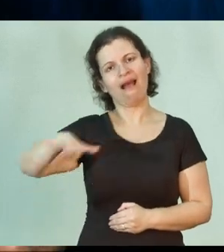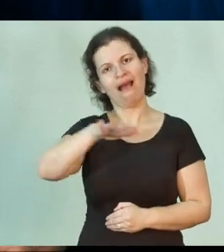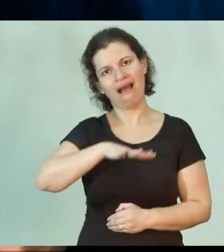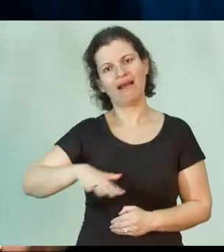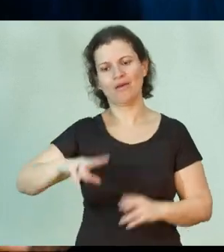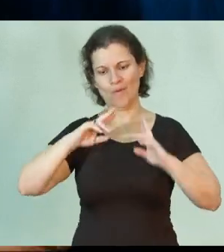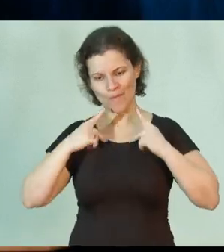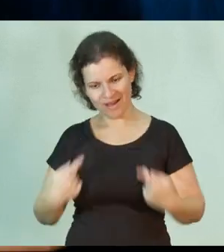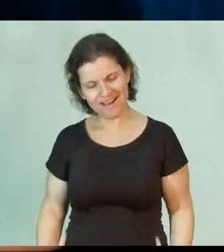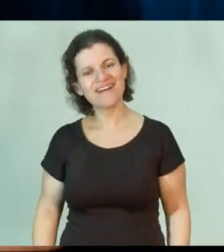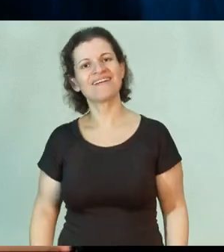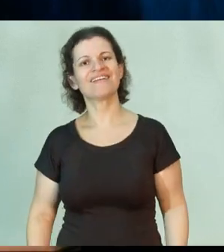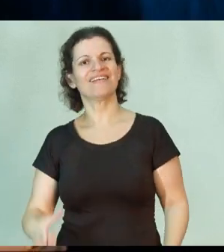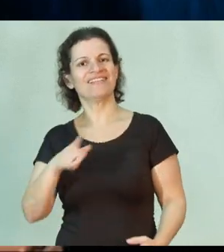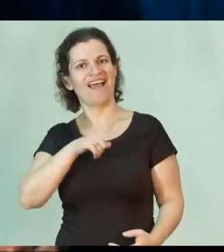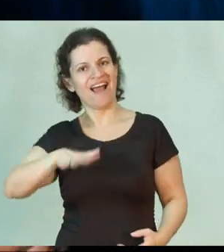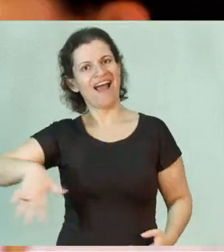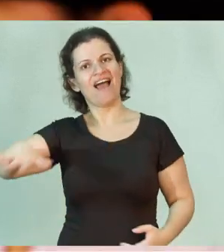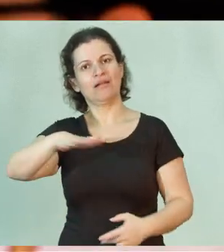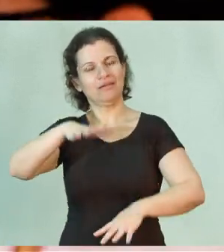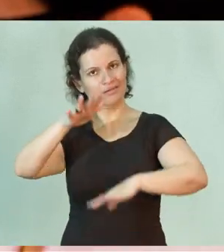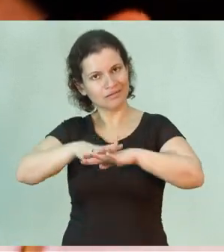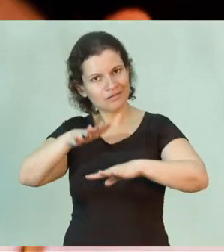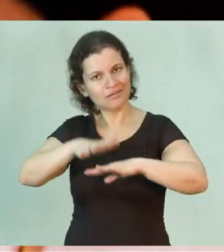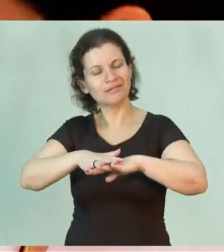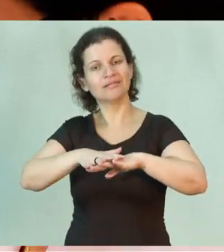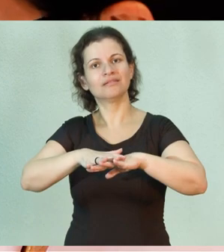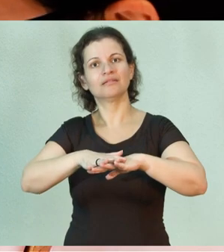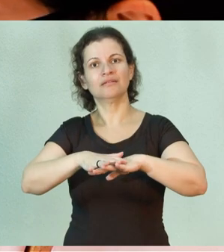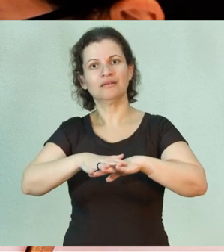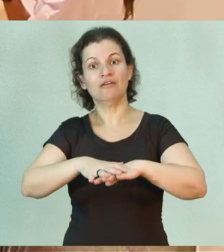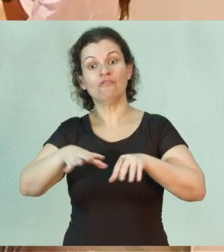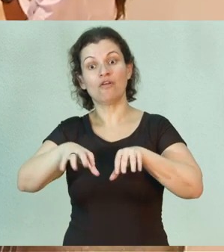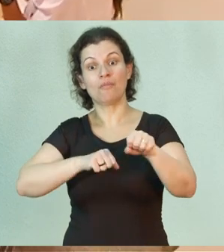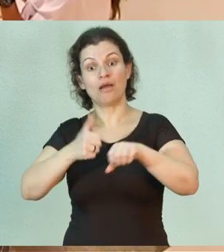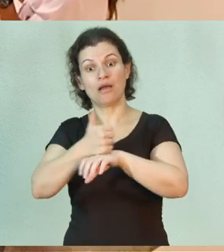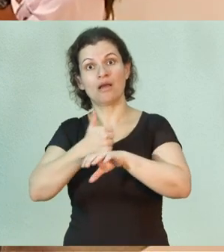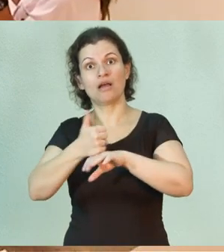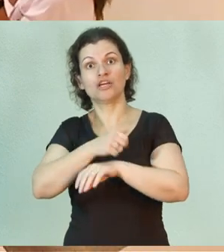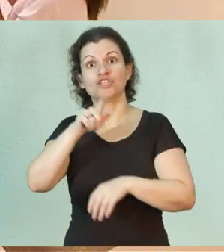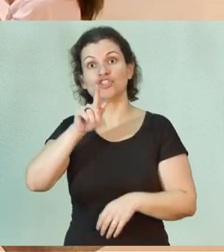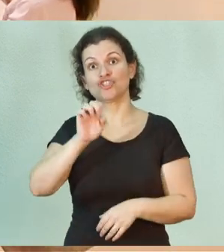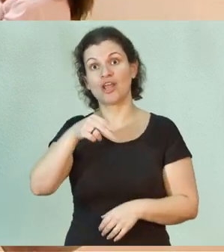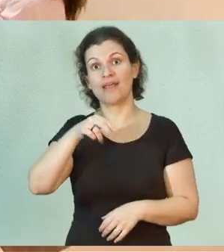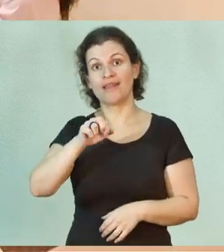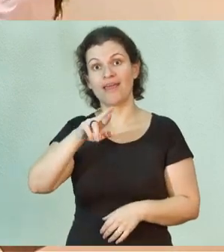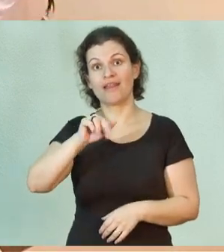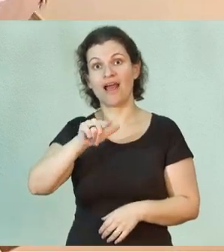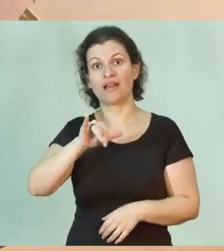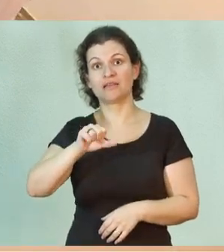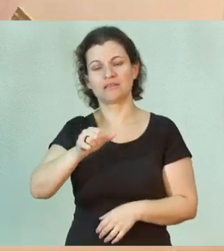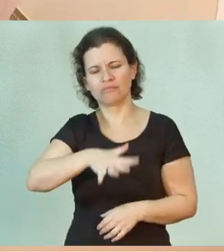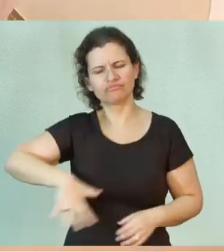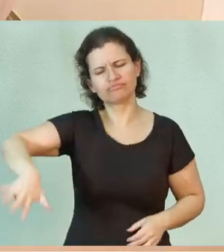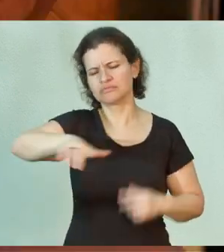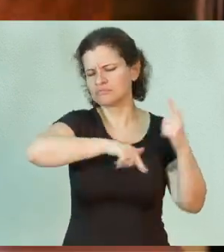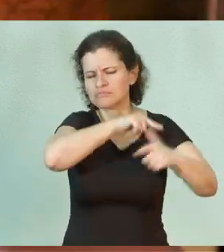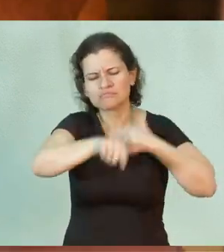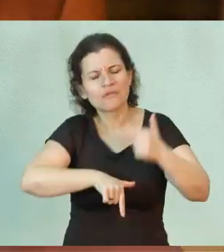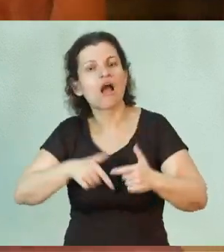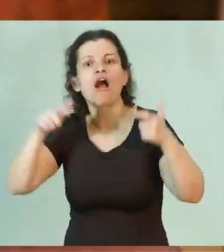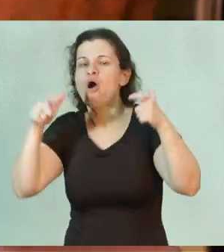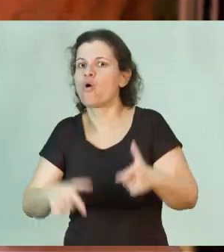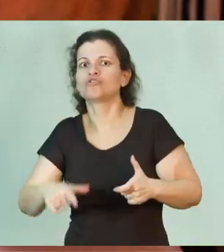humanidades, das áreas das exatas, formar um profissional generalista, apto para atuar onde você